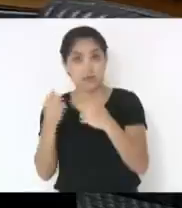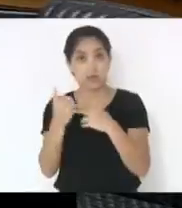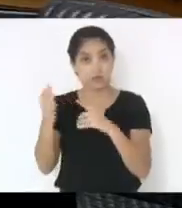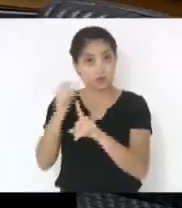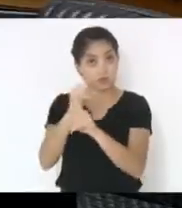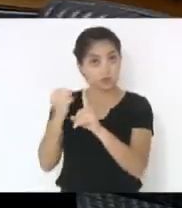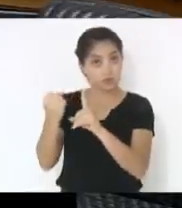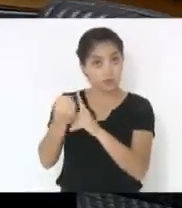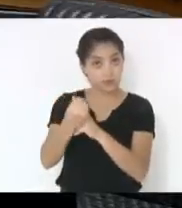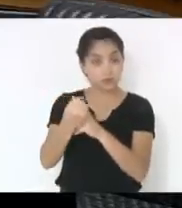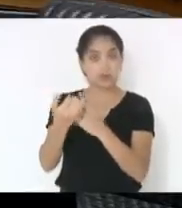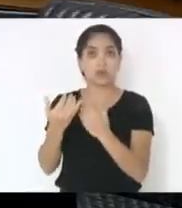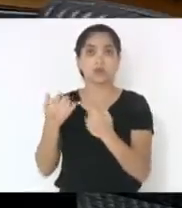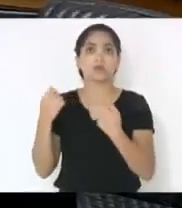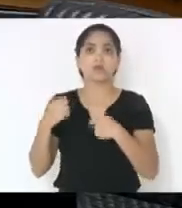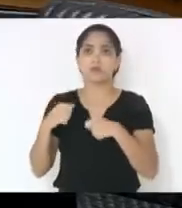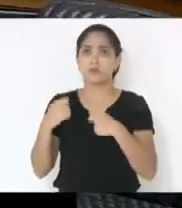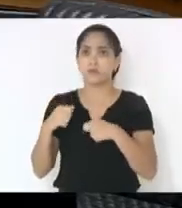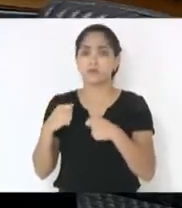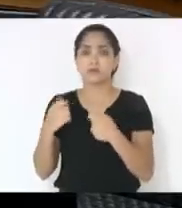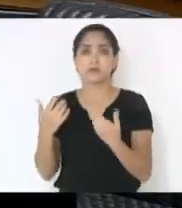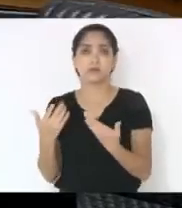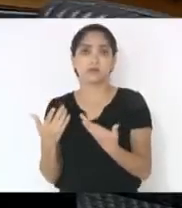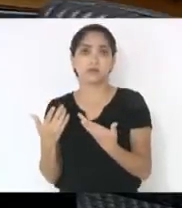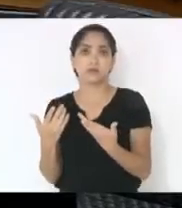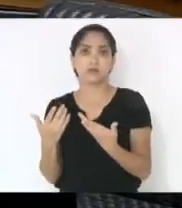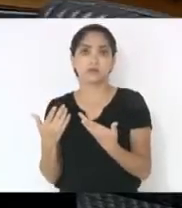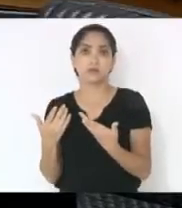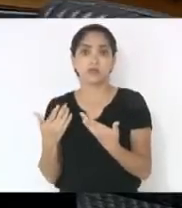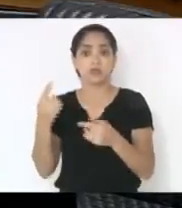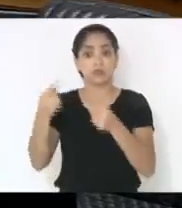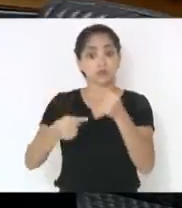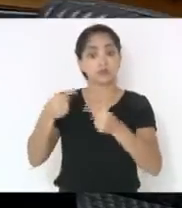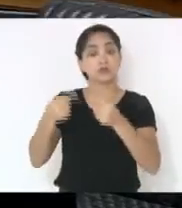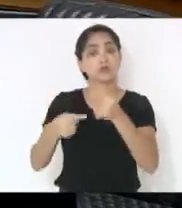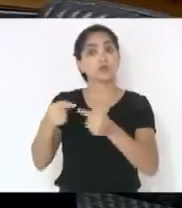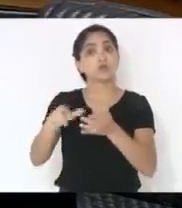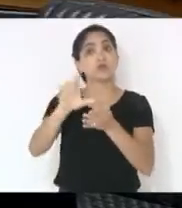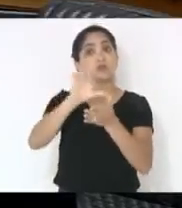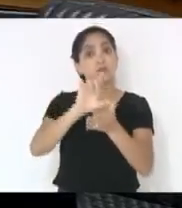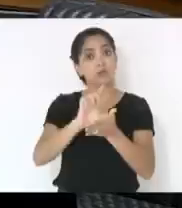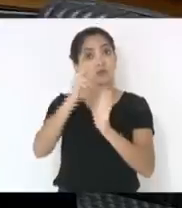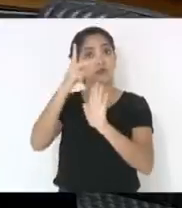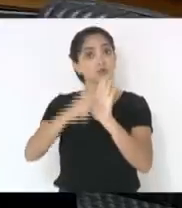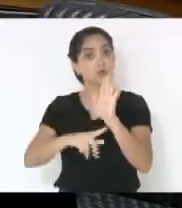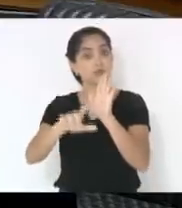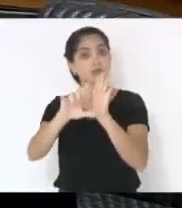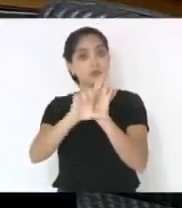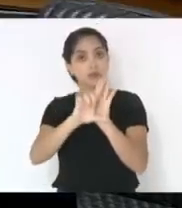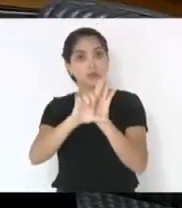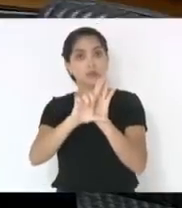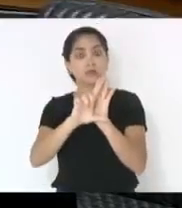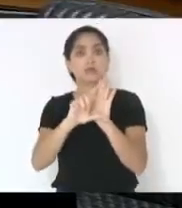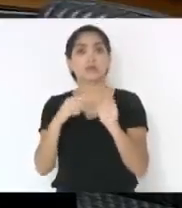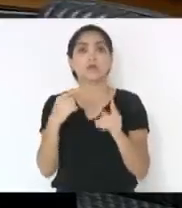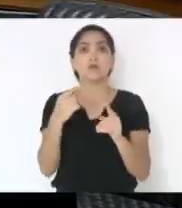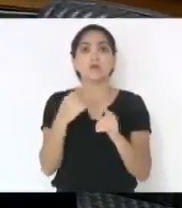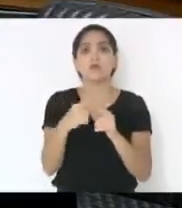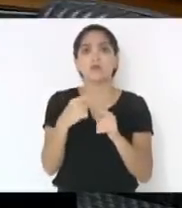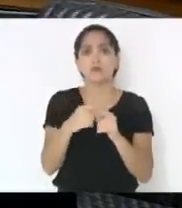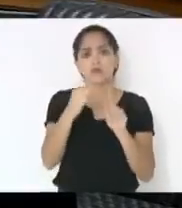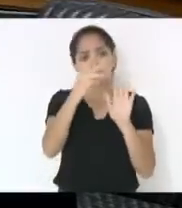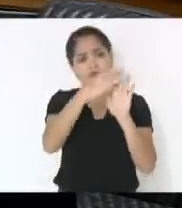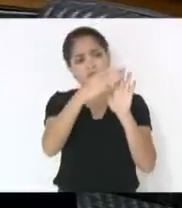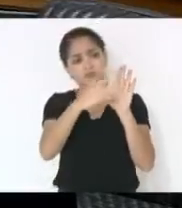tem que ficar com as suas prerrogativas de discutir os projetos de lei. Porque a medida provisória já tem